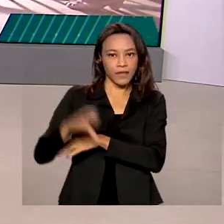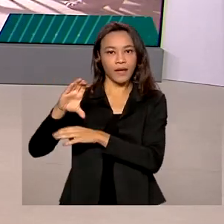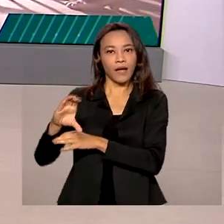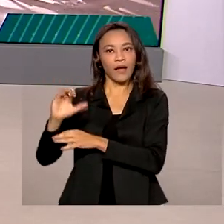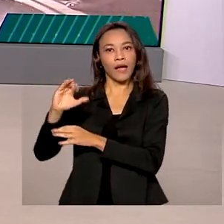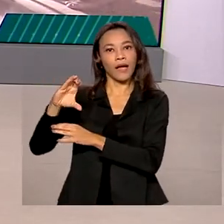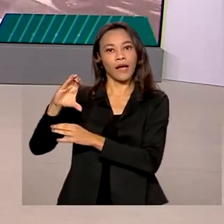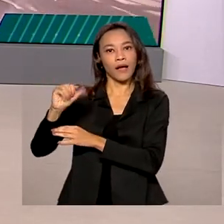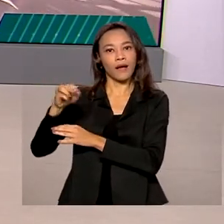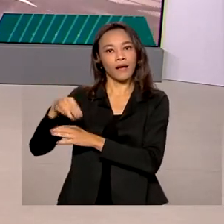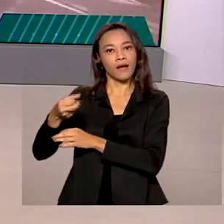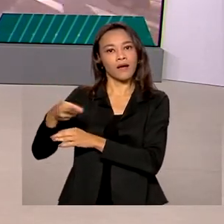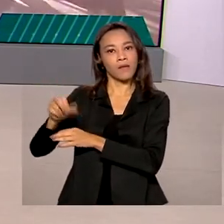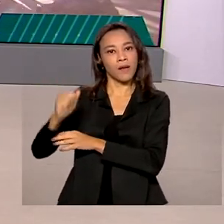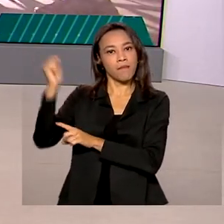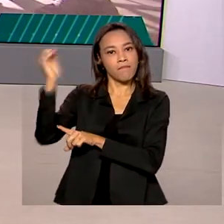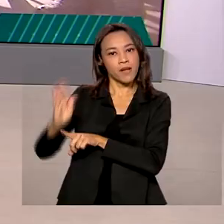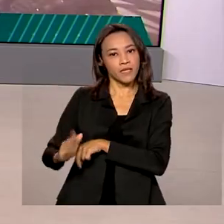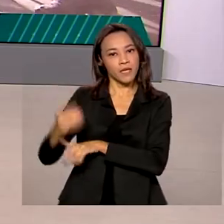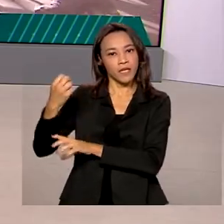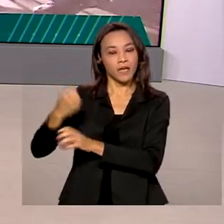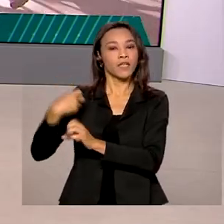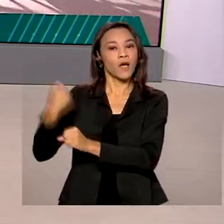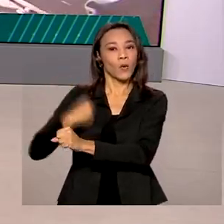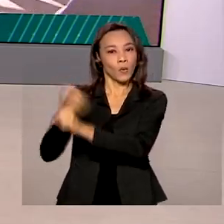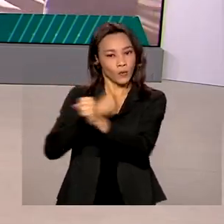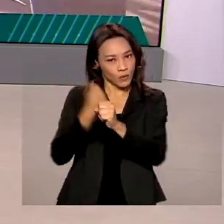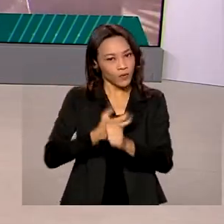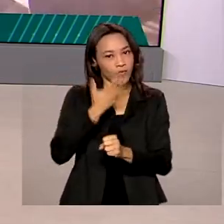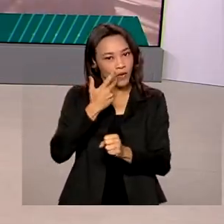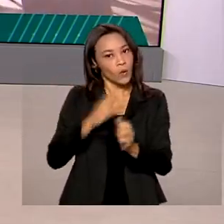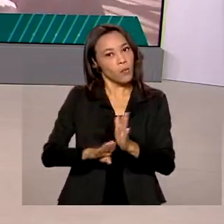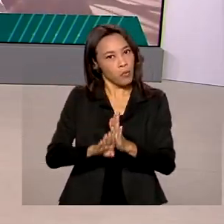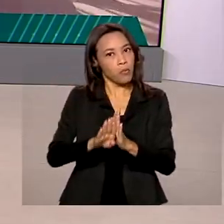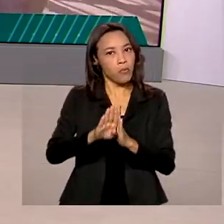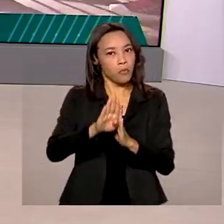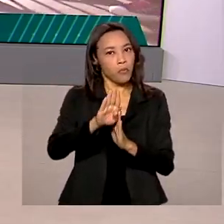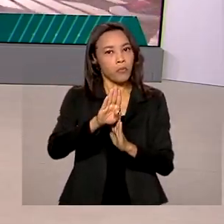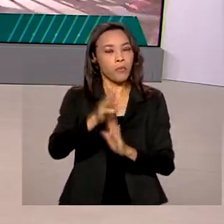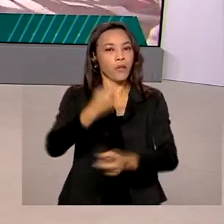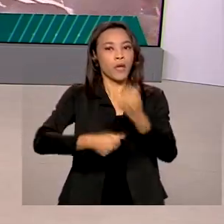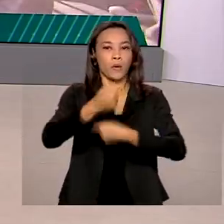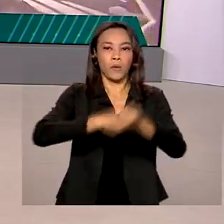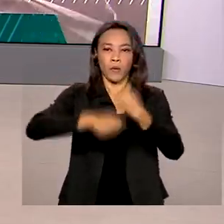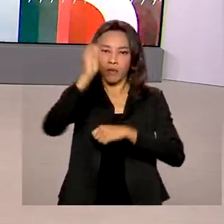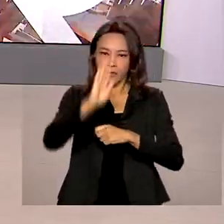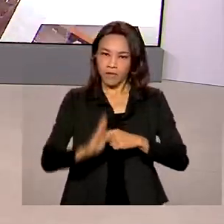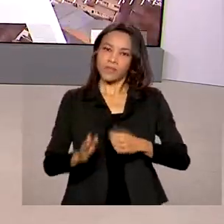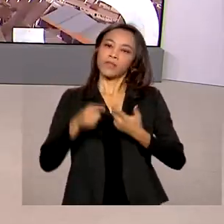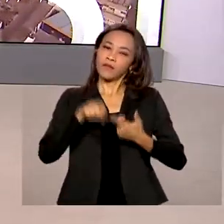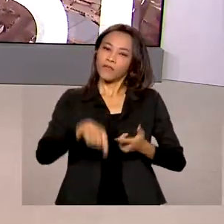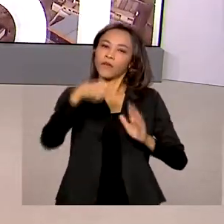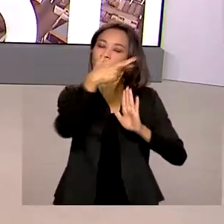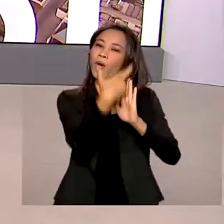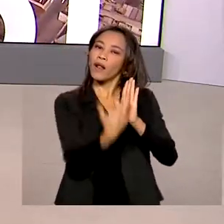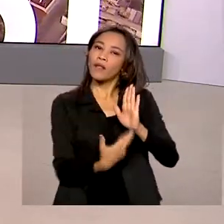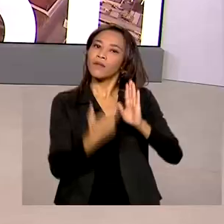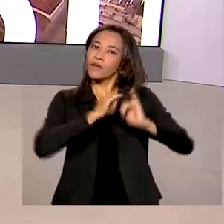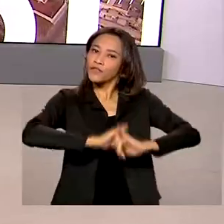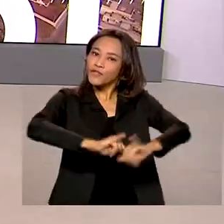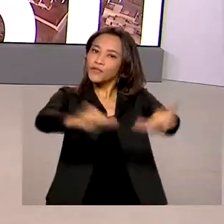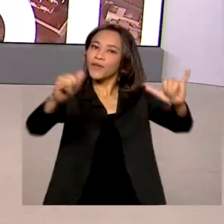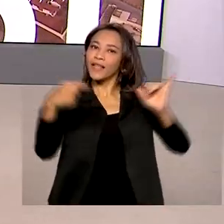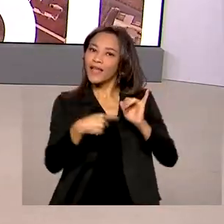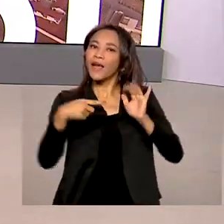E o mercado financeiro aumentou a estimativa para o crescimento da economia brasileira, de acordo com o boletim Focus desta semana, que é uma